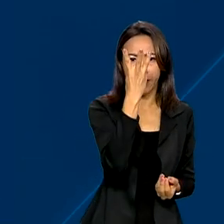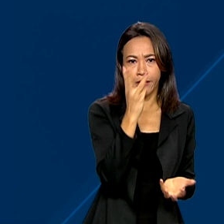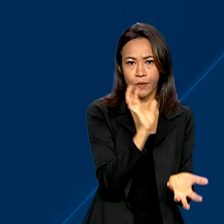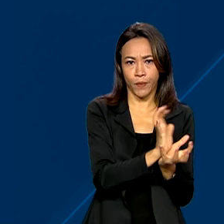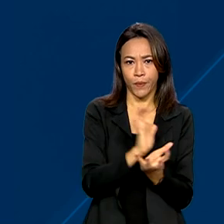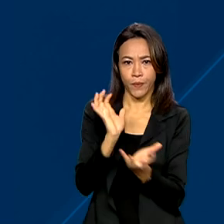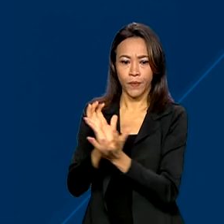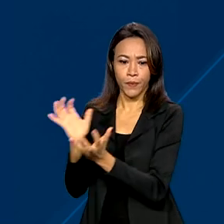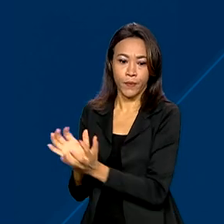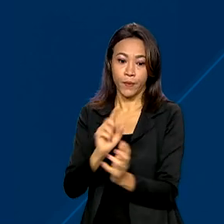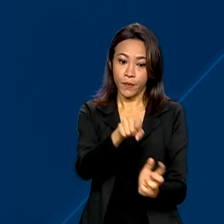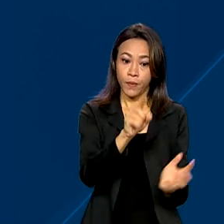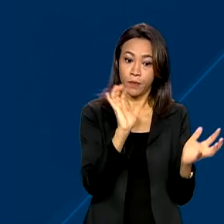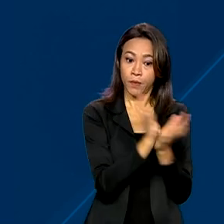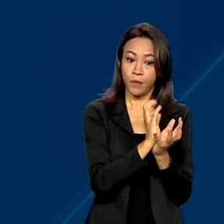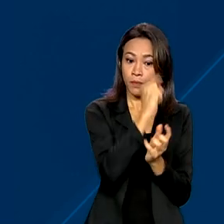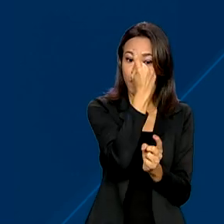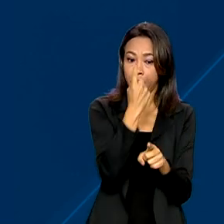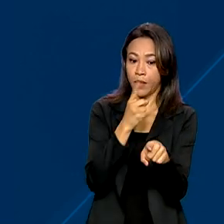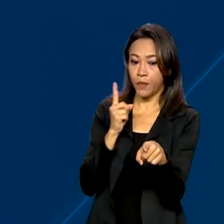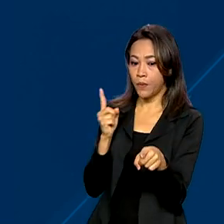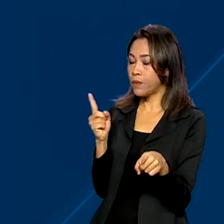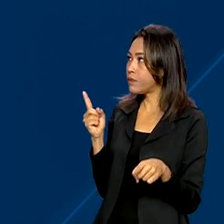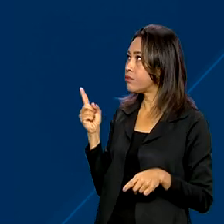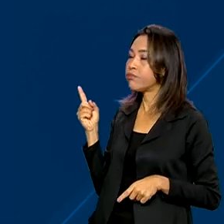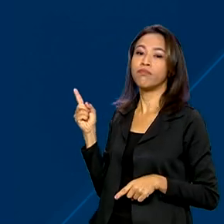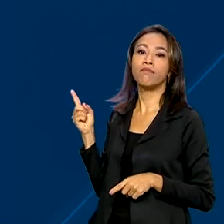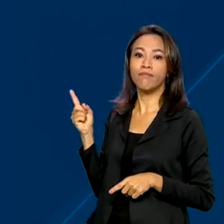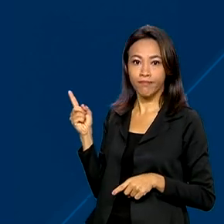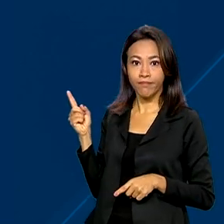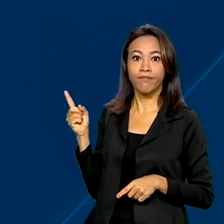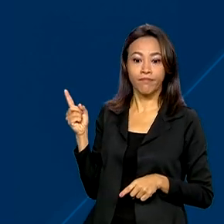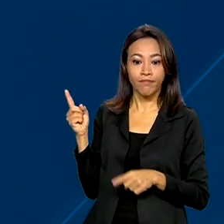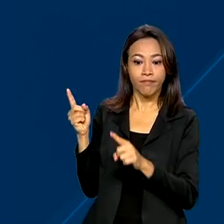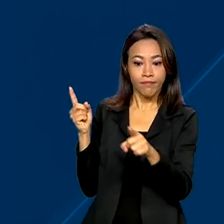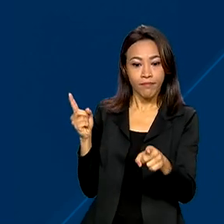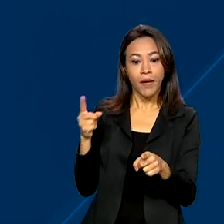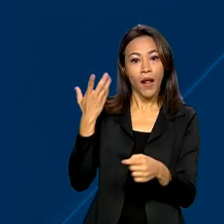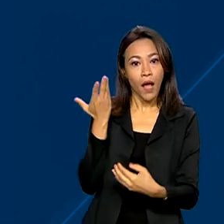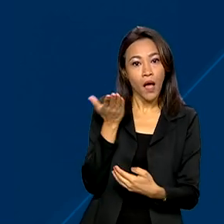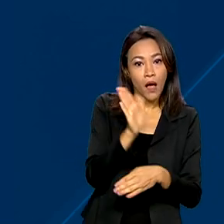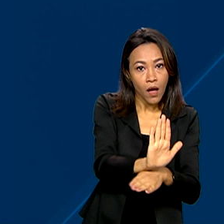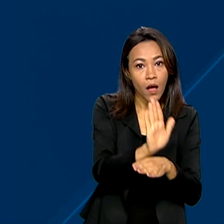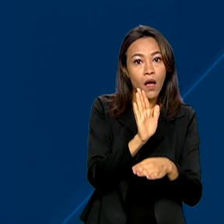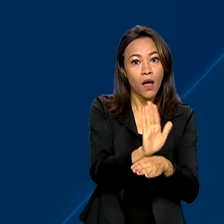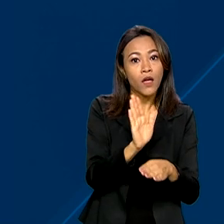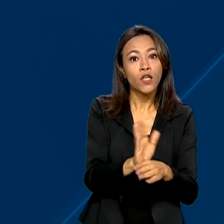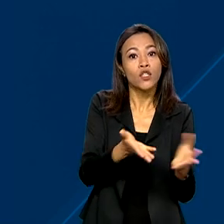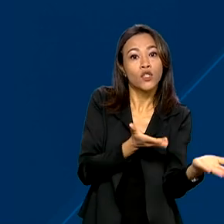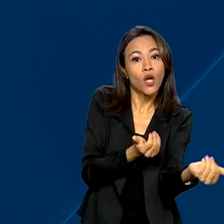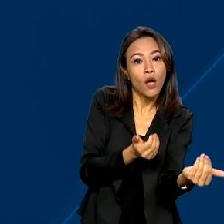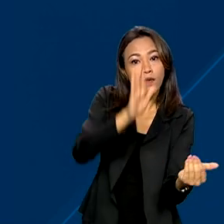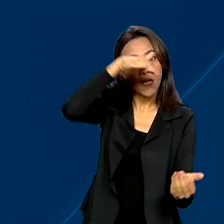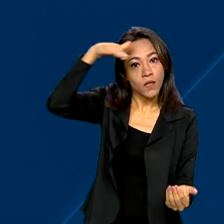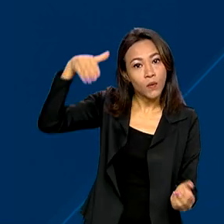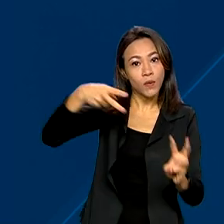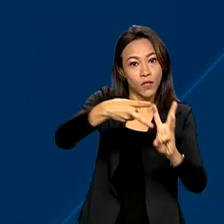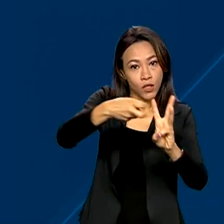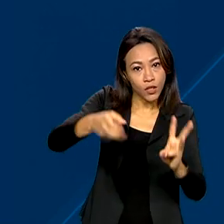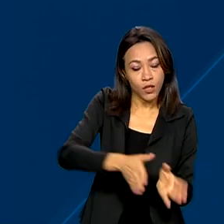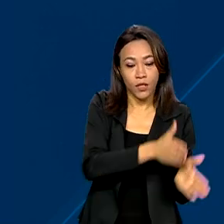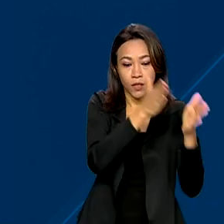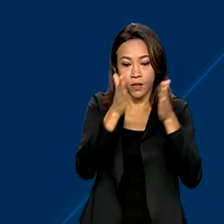Enfrentamento de situações de vulnerabilidade social de jovens e adultos indígenas. Ações